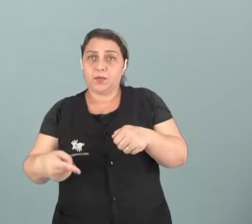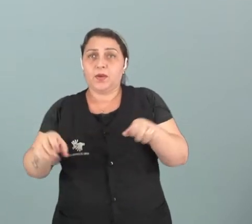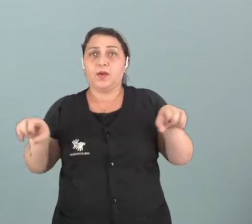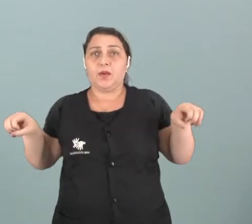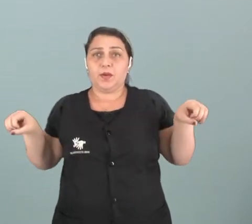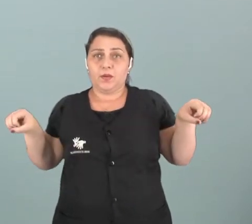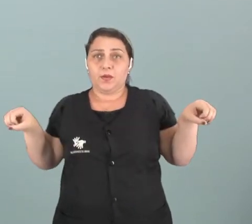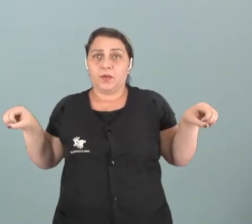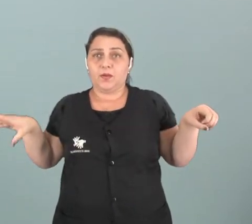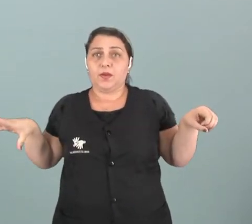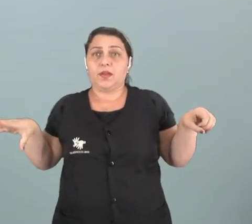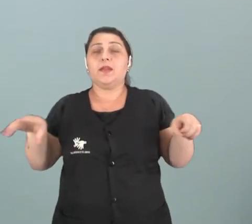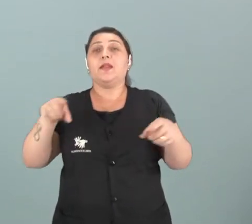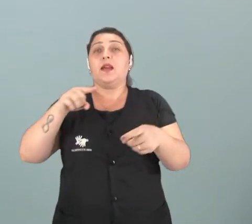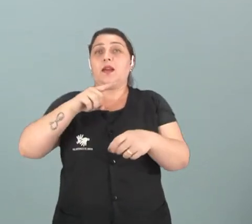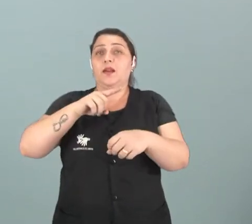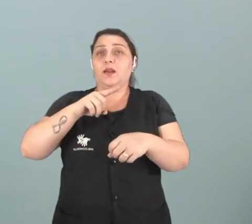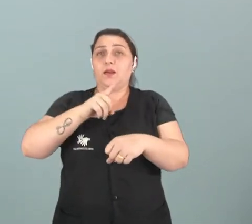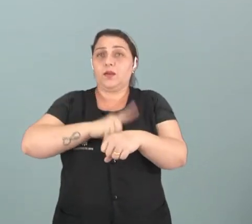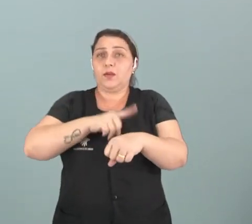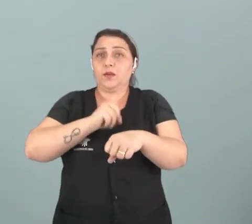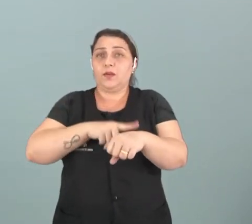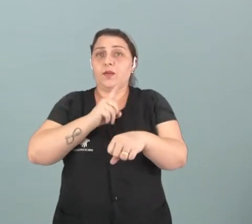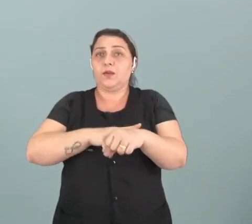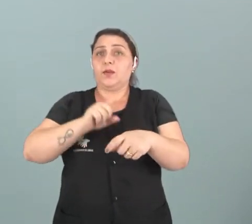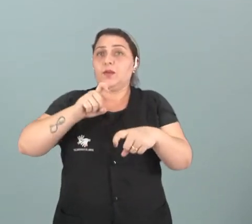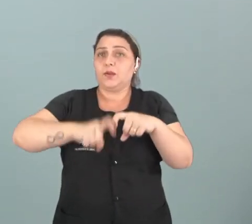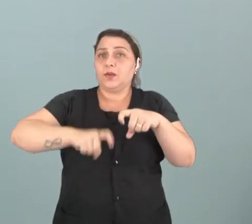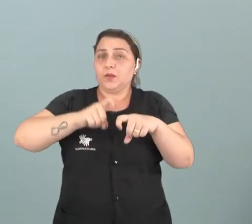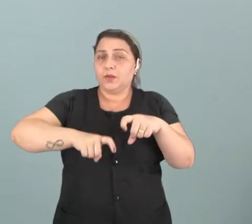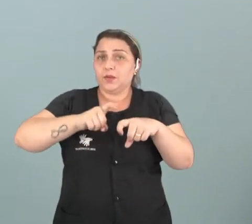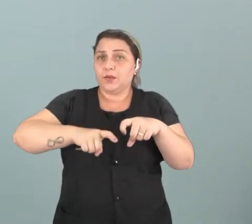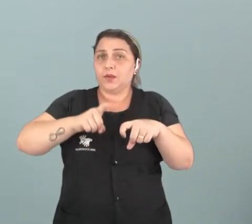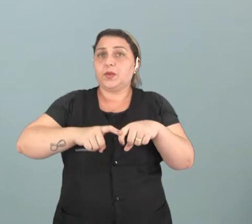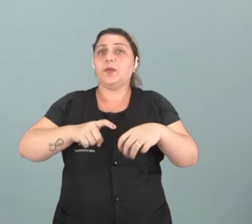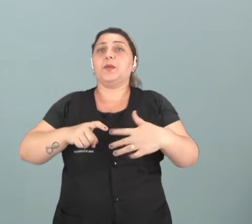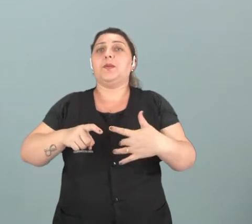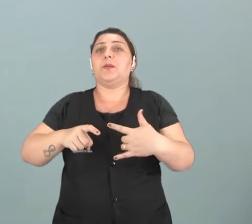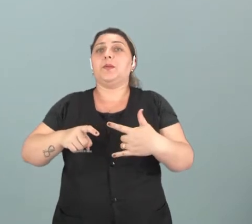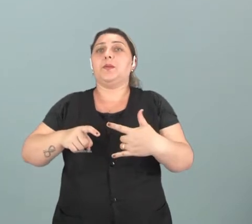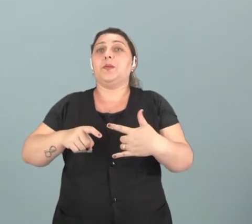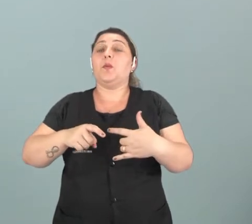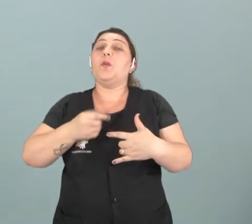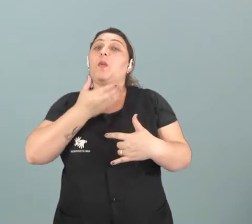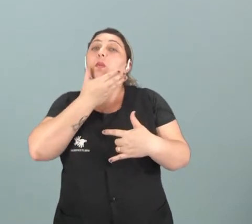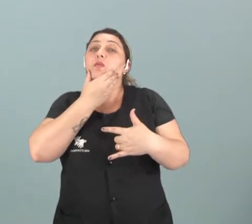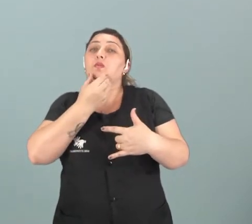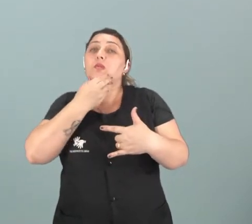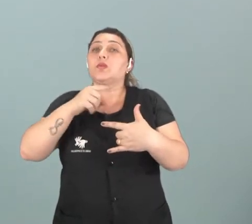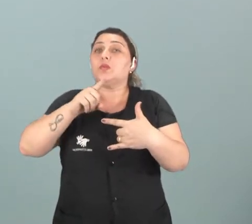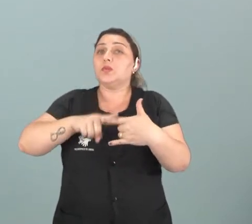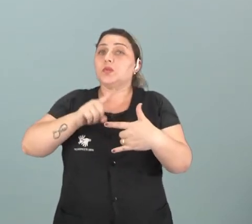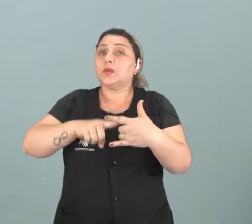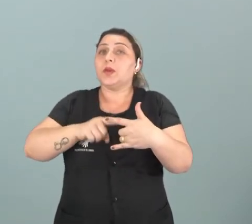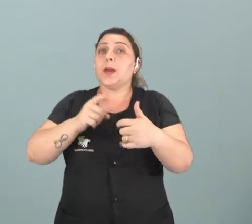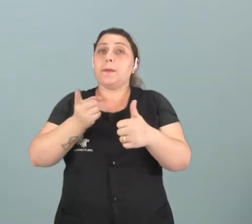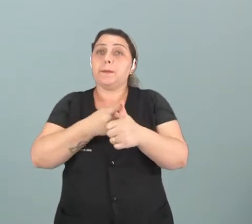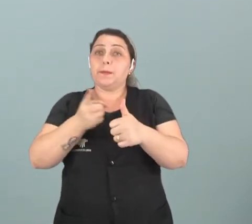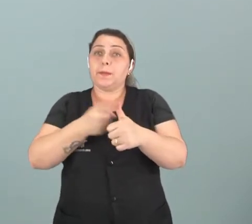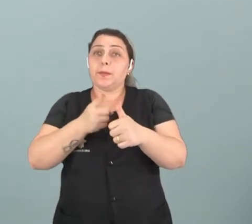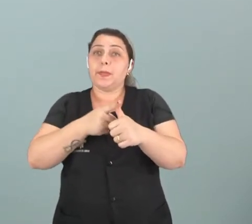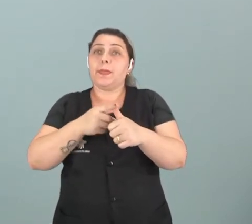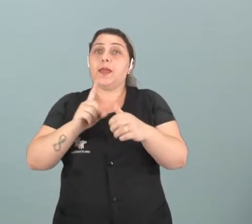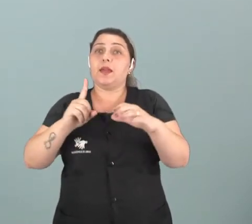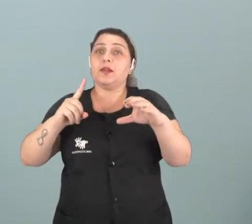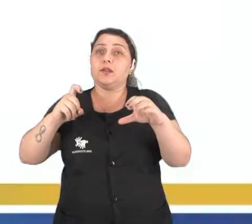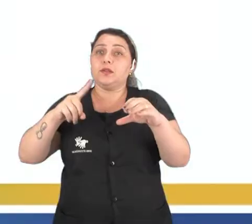liberado no ato sexual pelo aparelho reprodutor masculino, tá? Ele vai primeiro chegar na vagina, ele